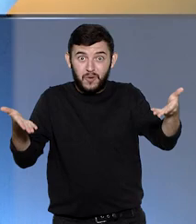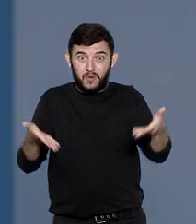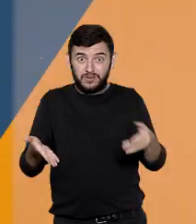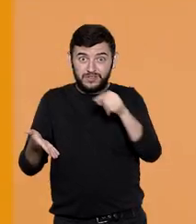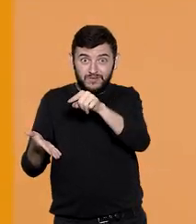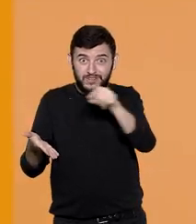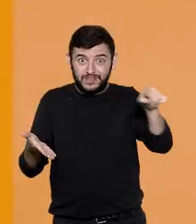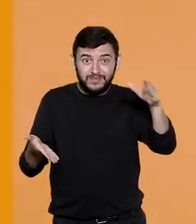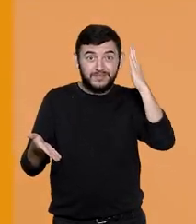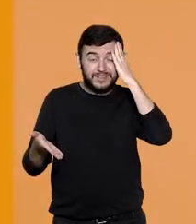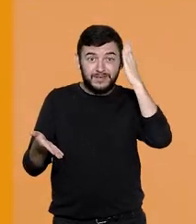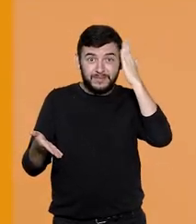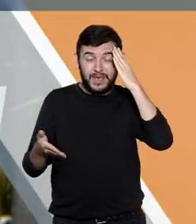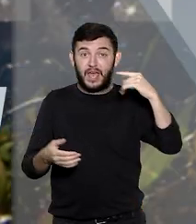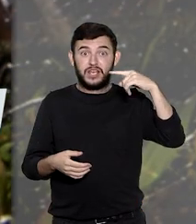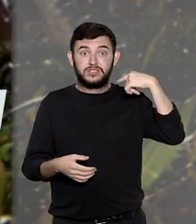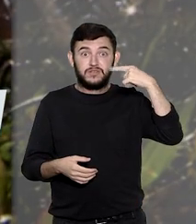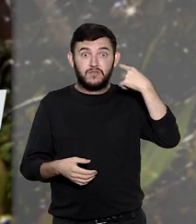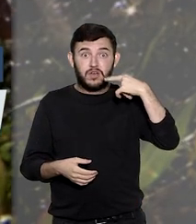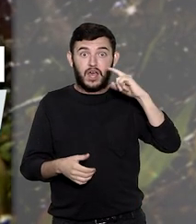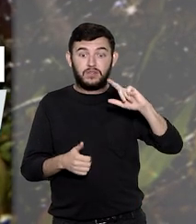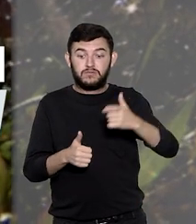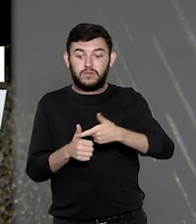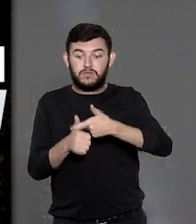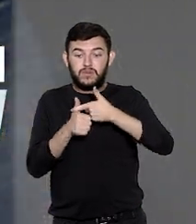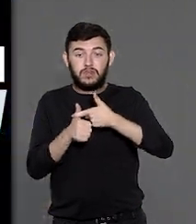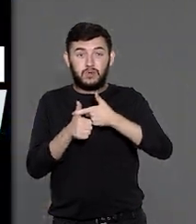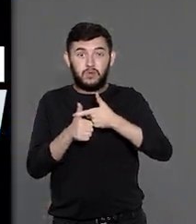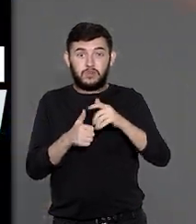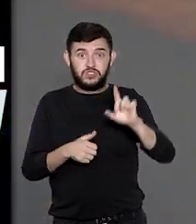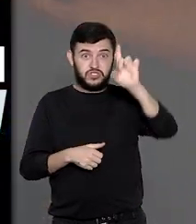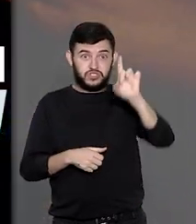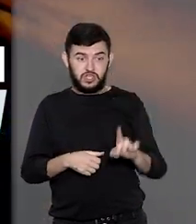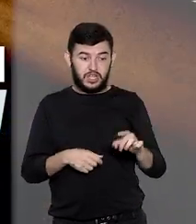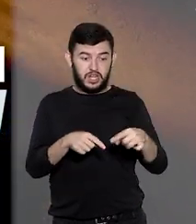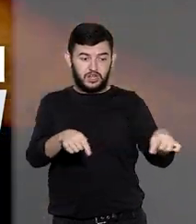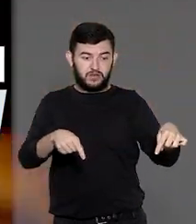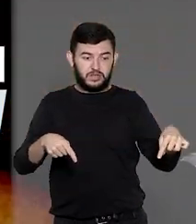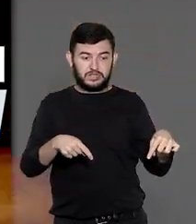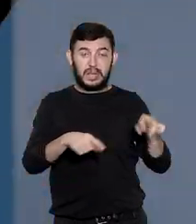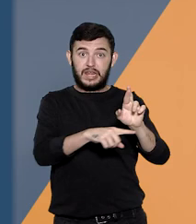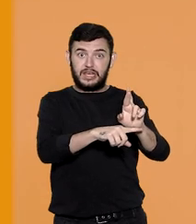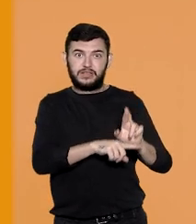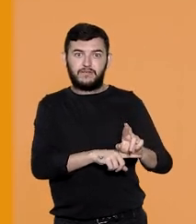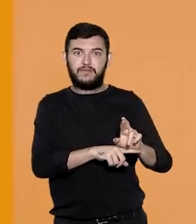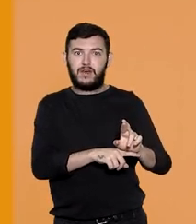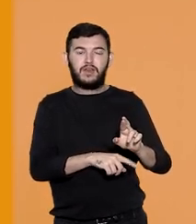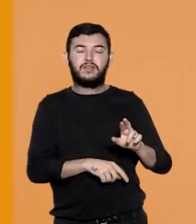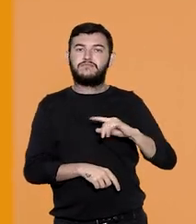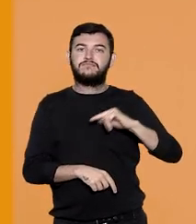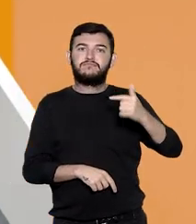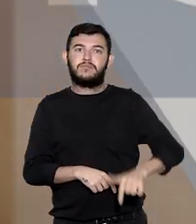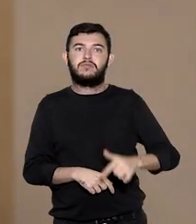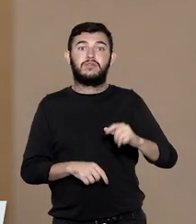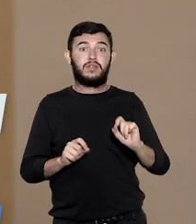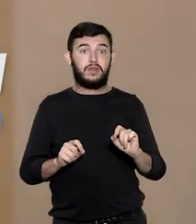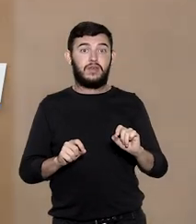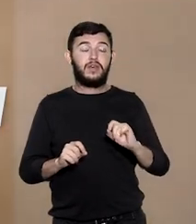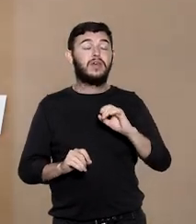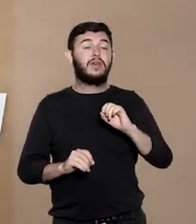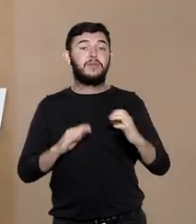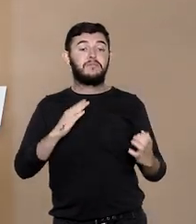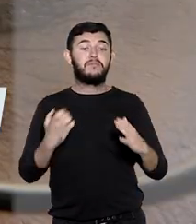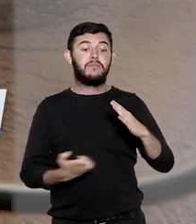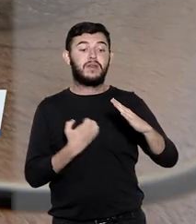hoje você vai ver, advogado devedor não tem direito à prisão em sala de Estado maior. Empresa de internet